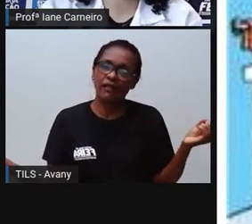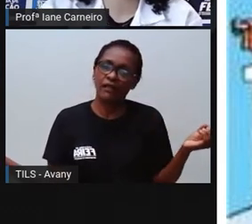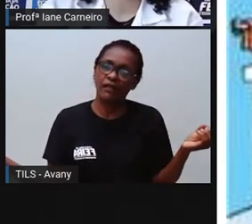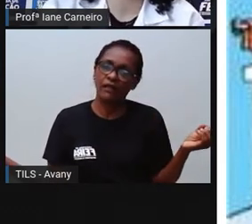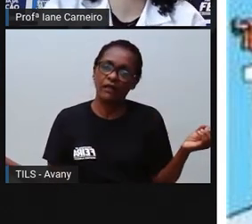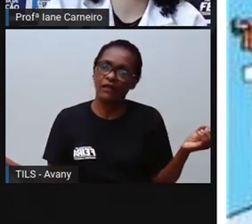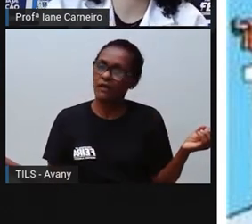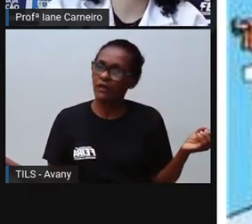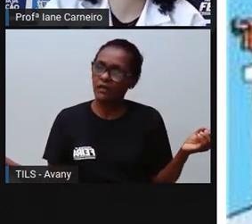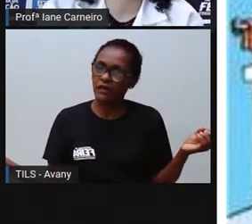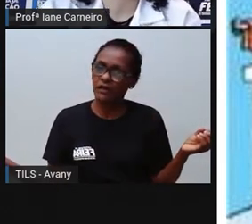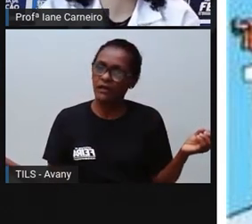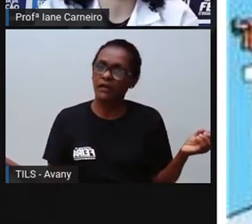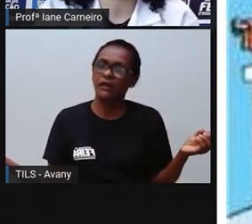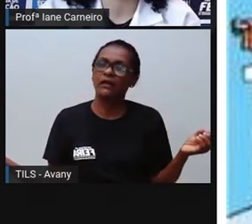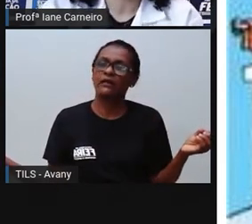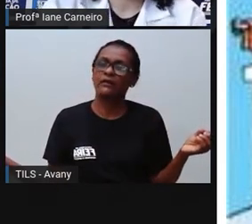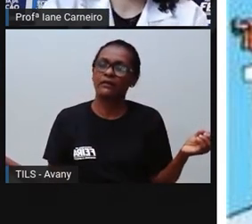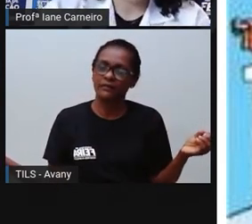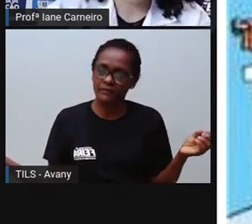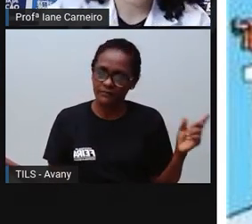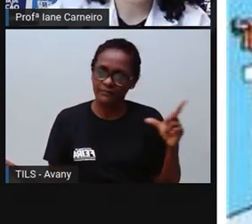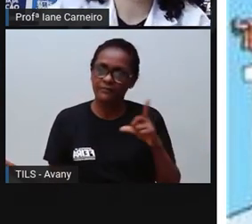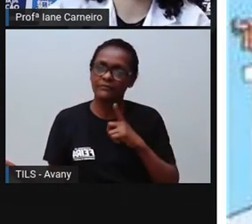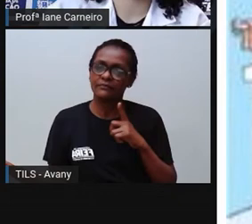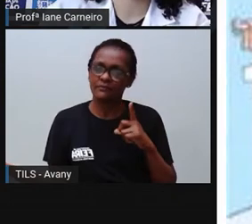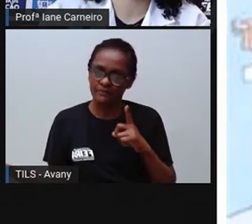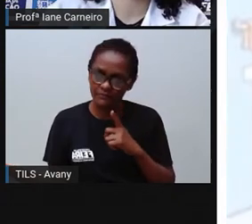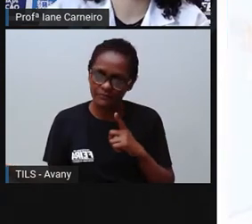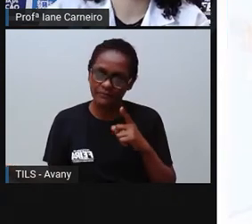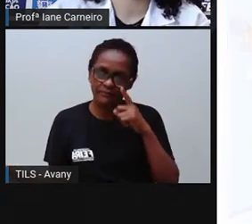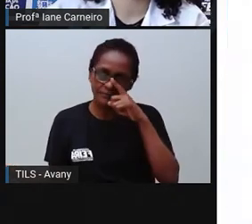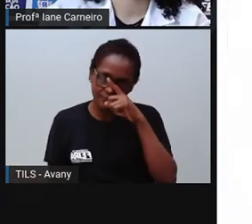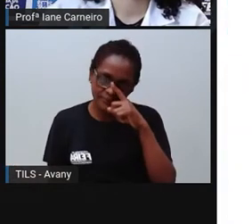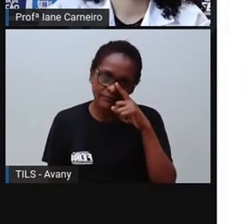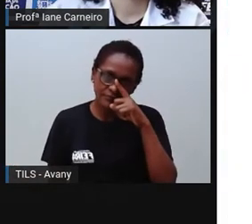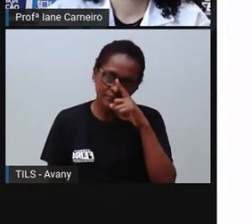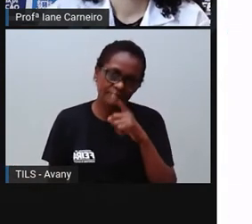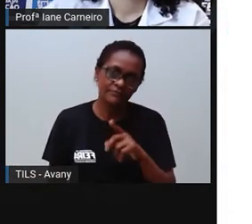o vaso, a lixeira, o espelho, né, pois é, olha só.